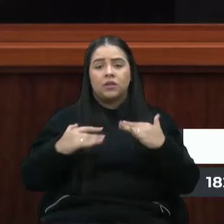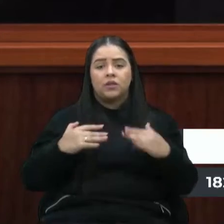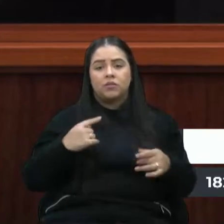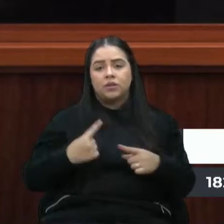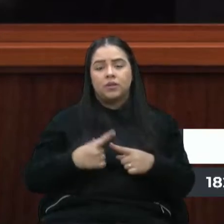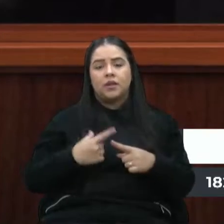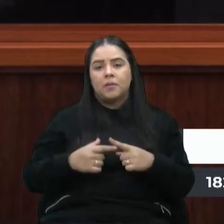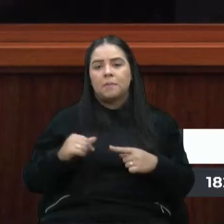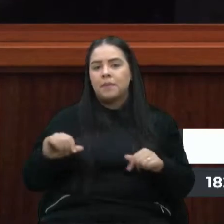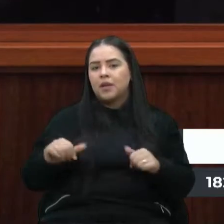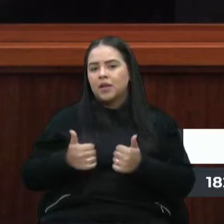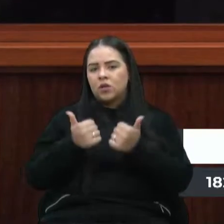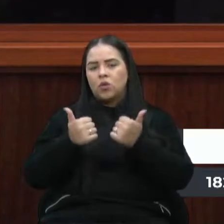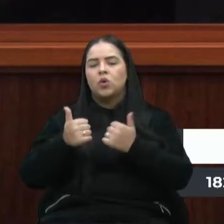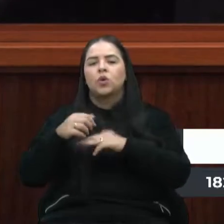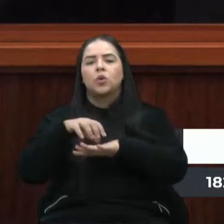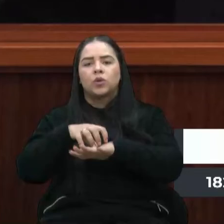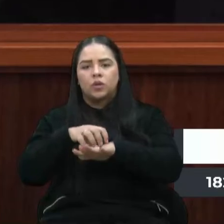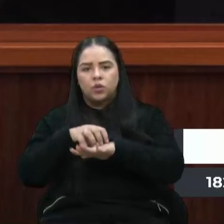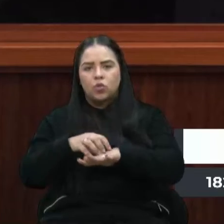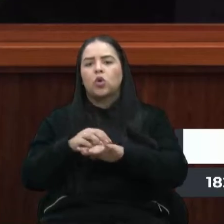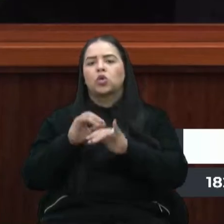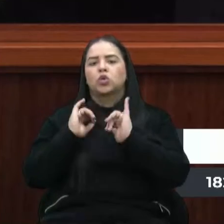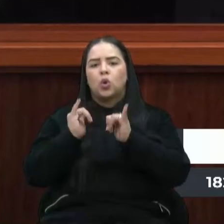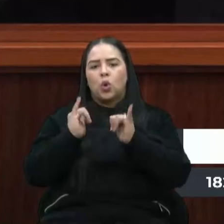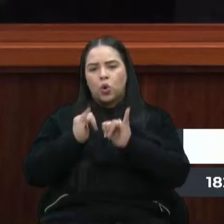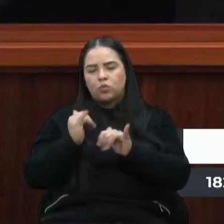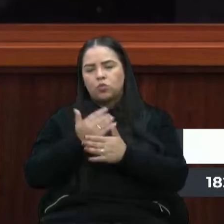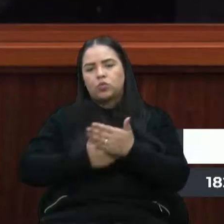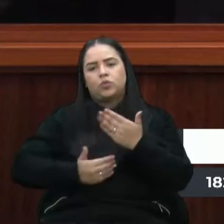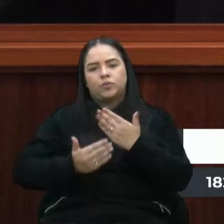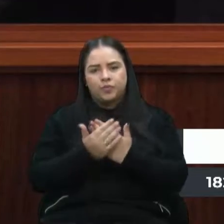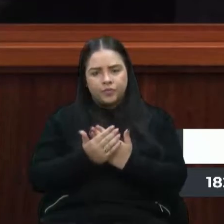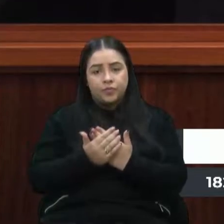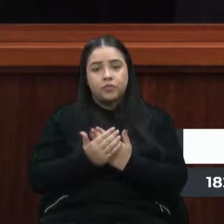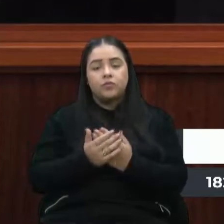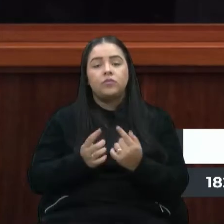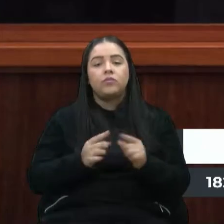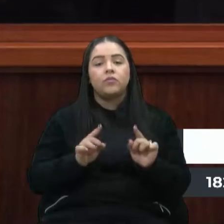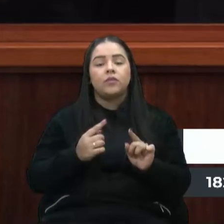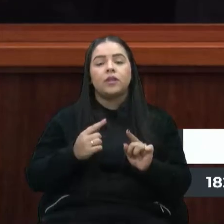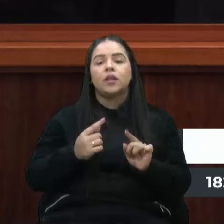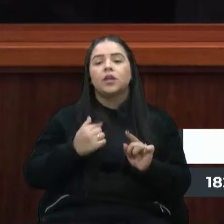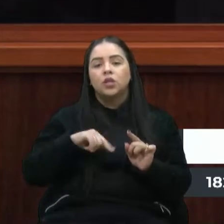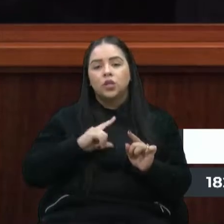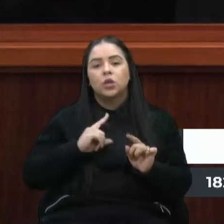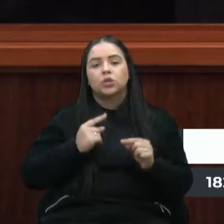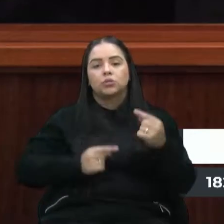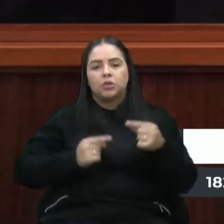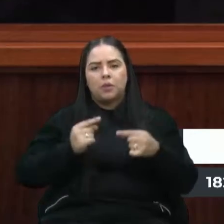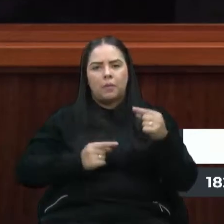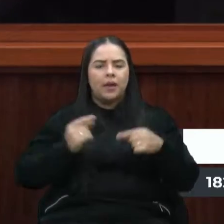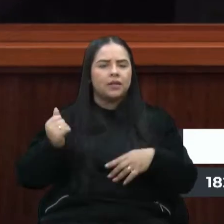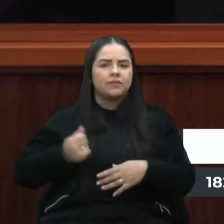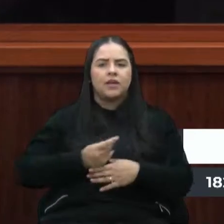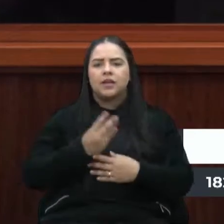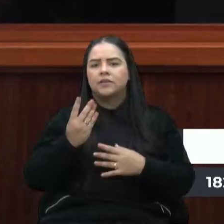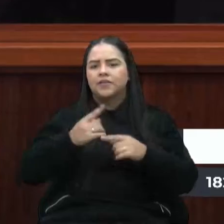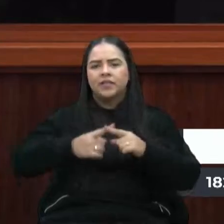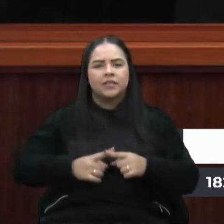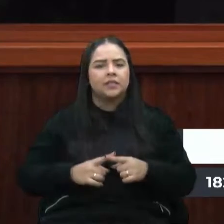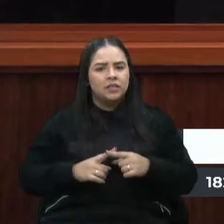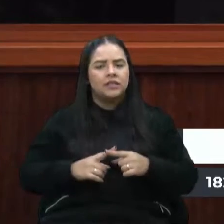transporte público coletivo. Nós discutimos o tempo inteiro aqui, foram pautas de